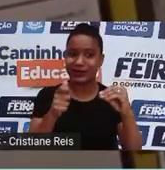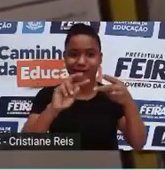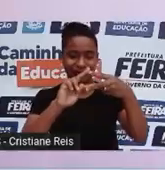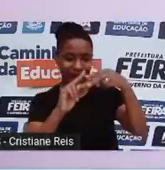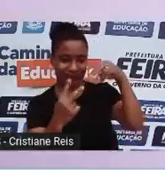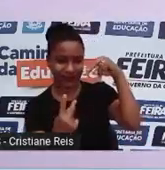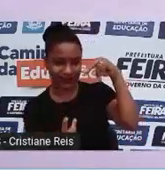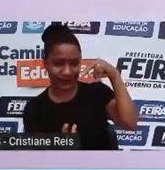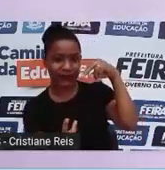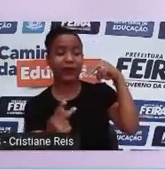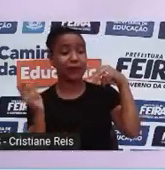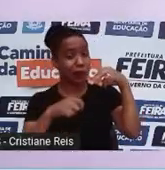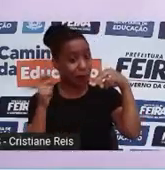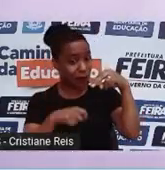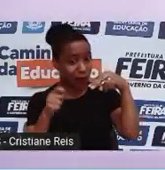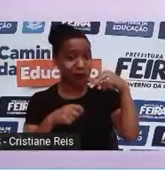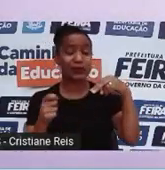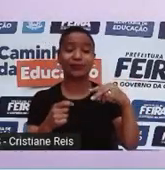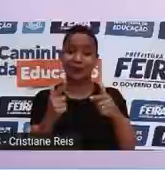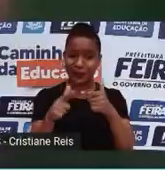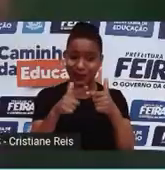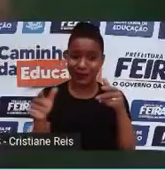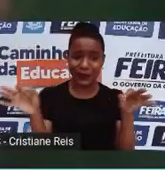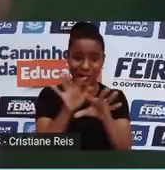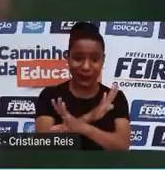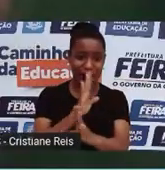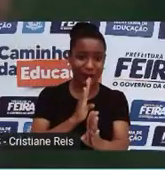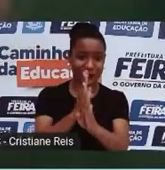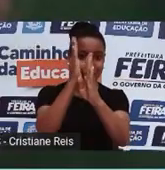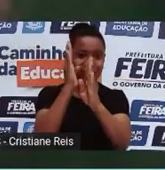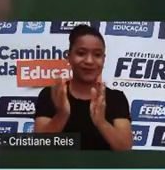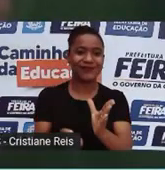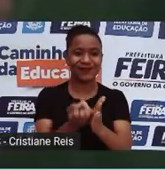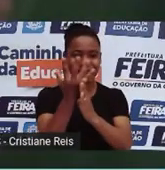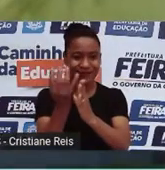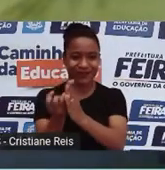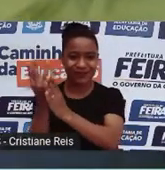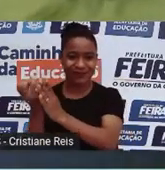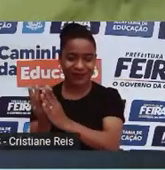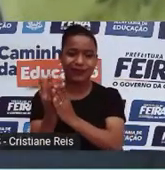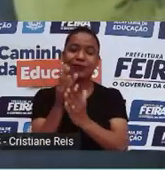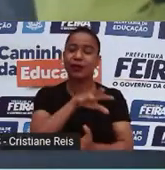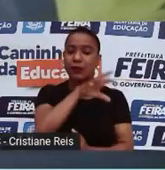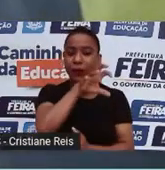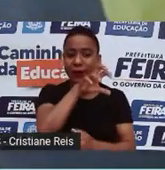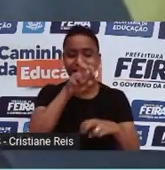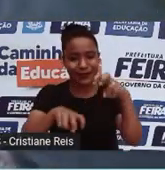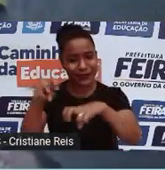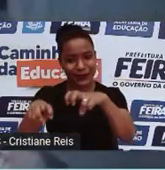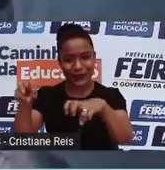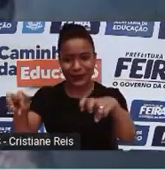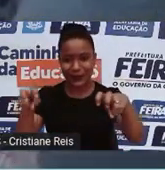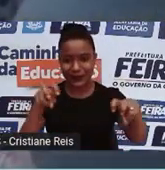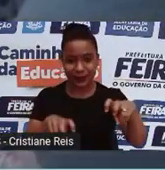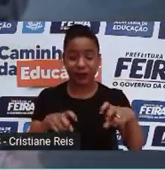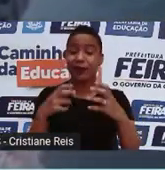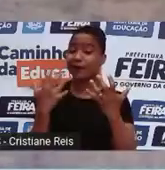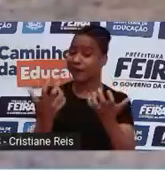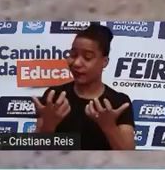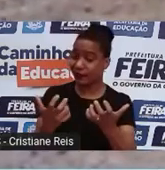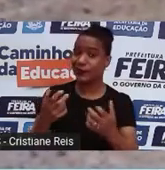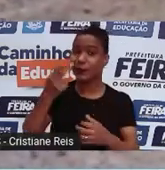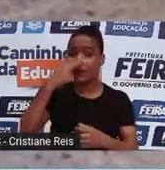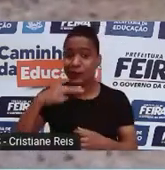na diversidade genética dessas espécies. Ben Lam quer fazer do projeto Mamute um gerador de inovações